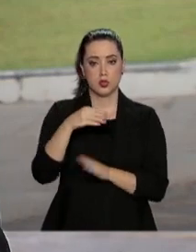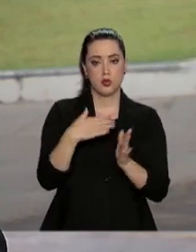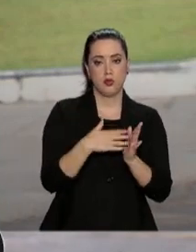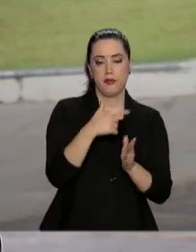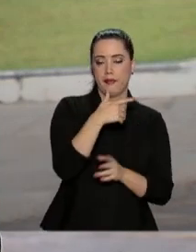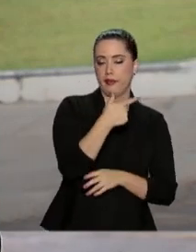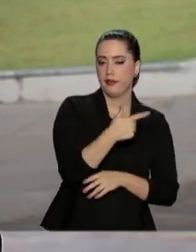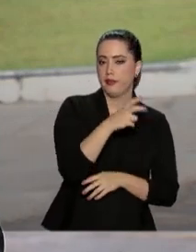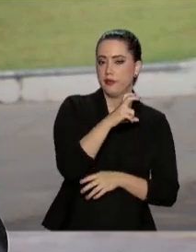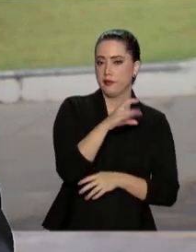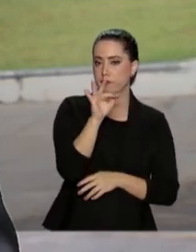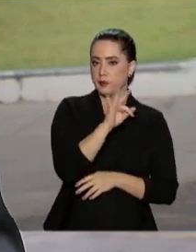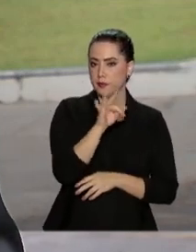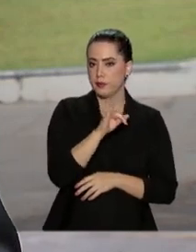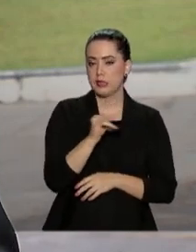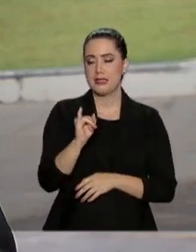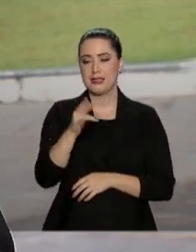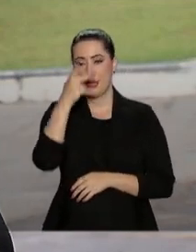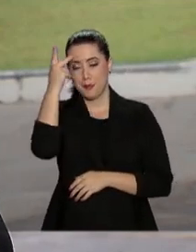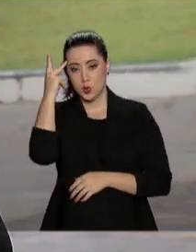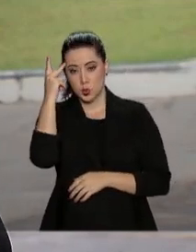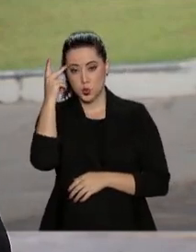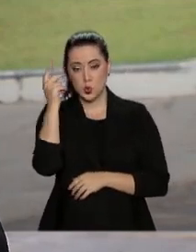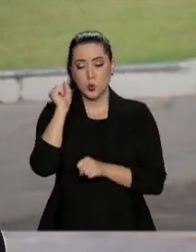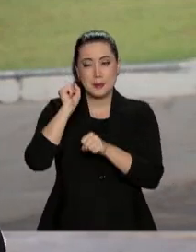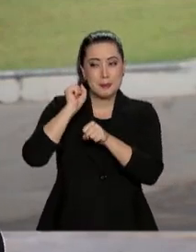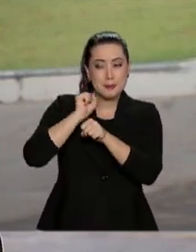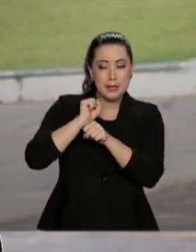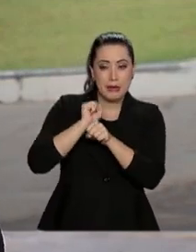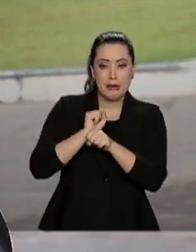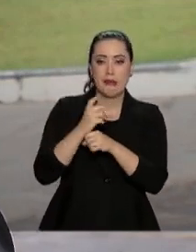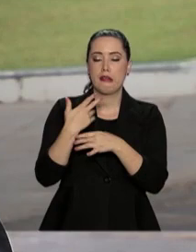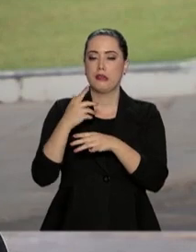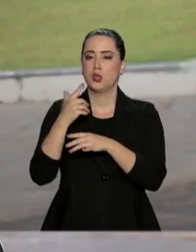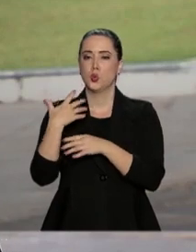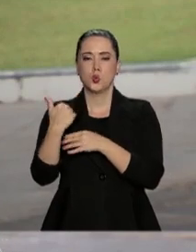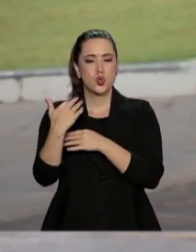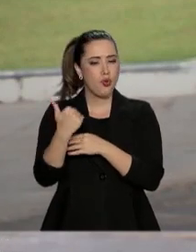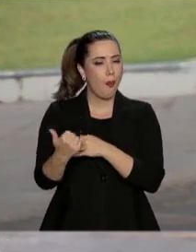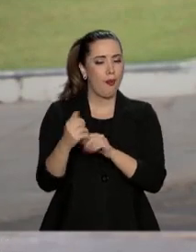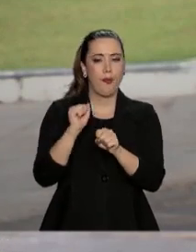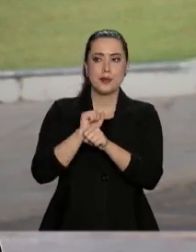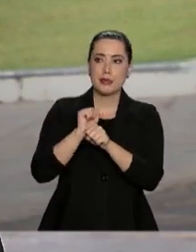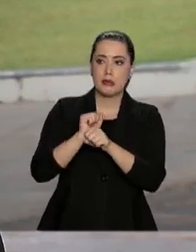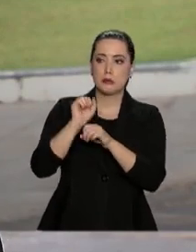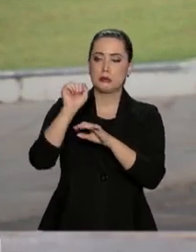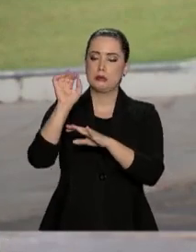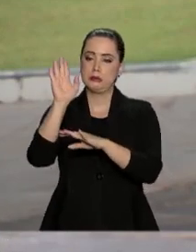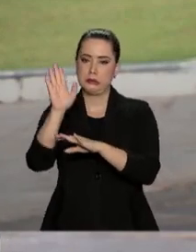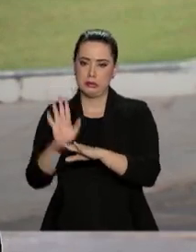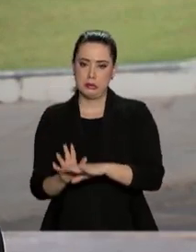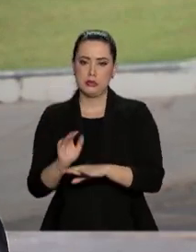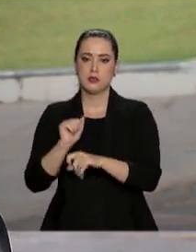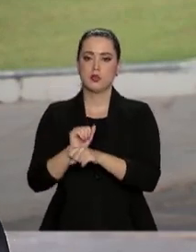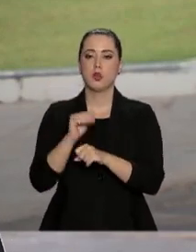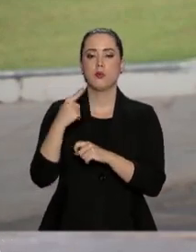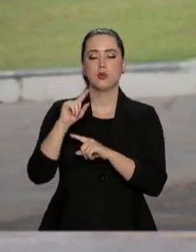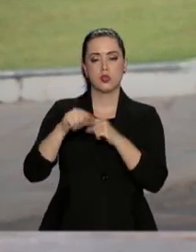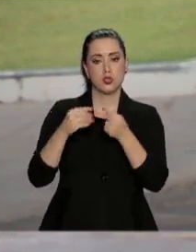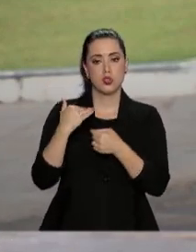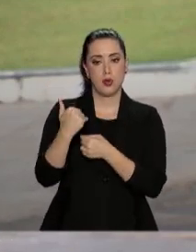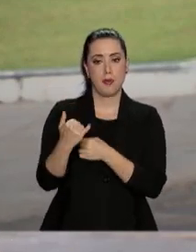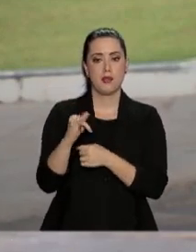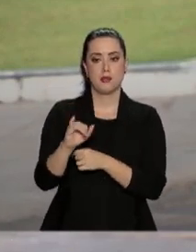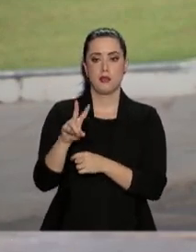25 de fevereiro. Quem não for selecionado, na primeira chamada, vai para a lista de espera e pode ser convocado caso